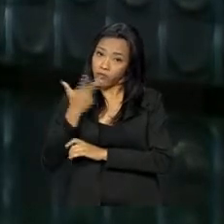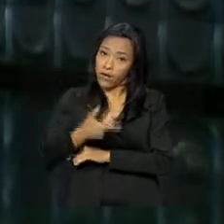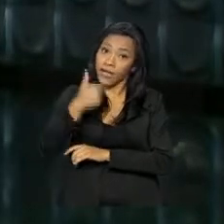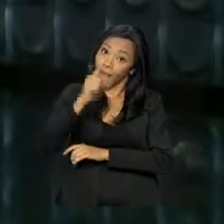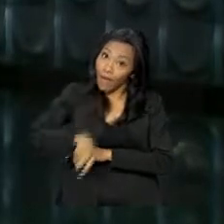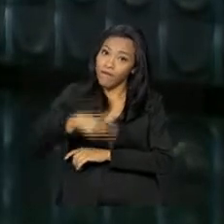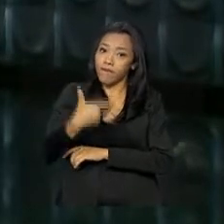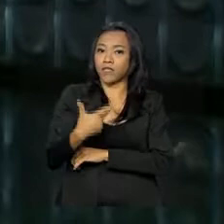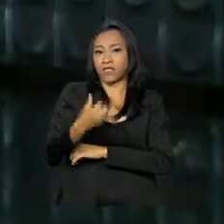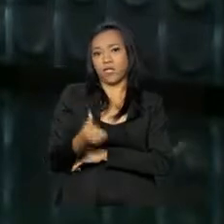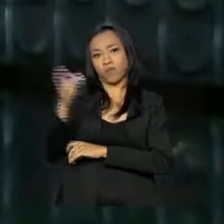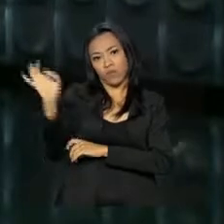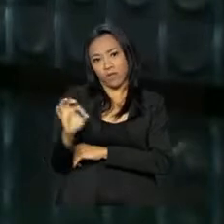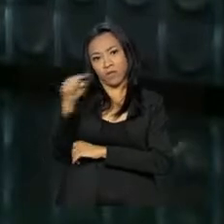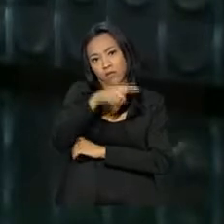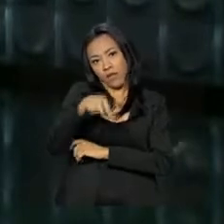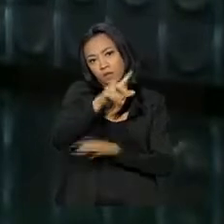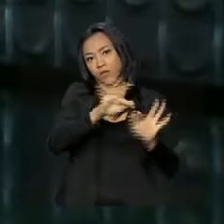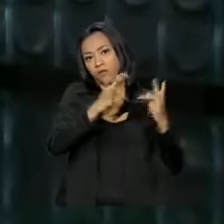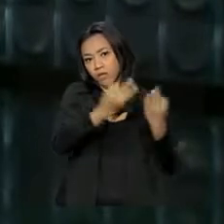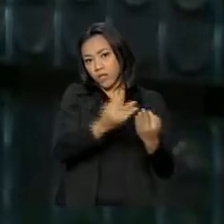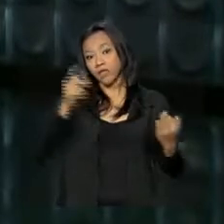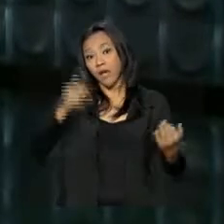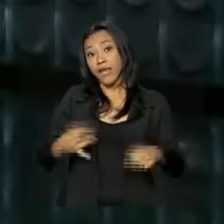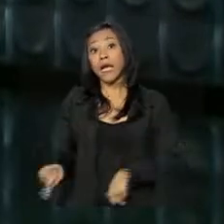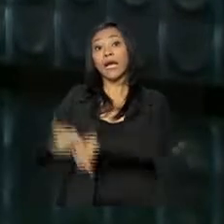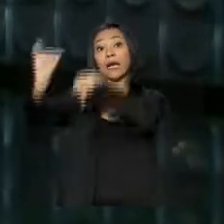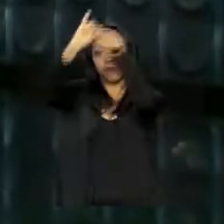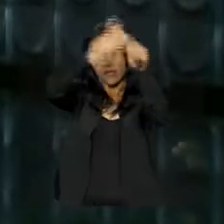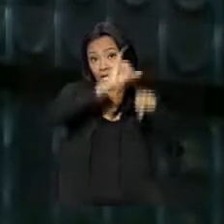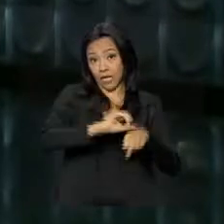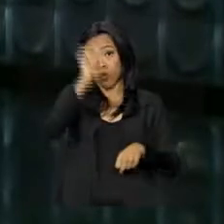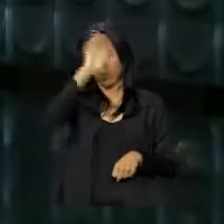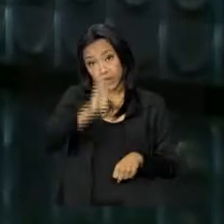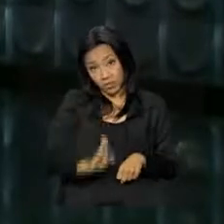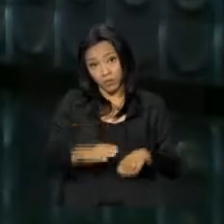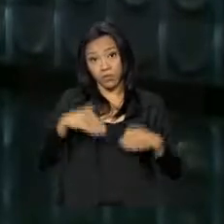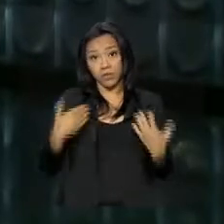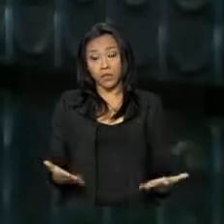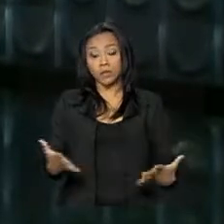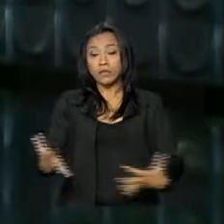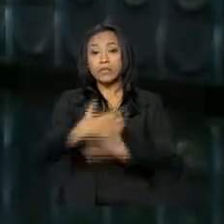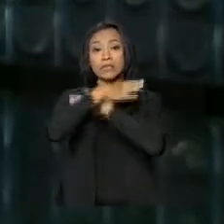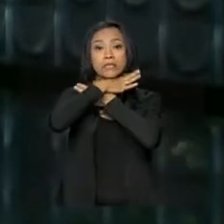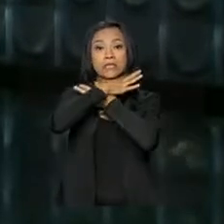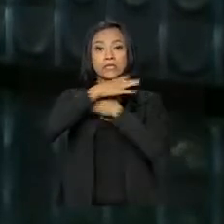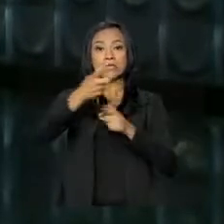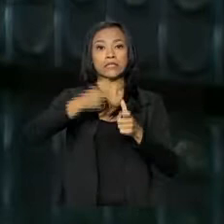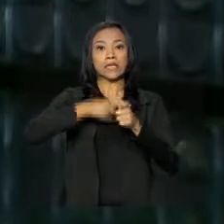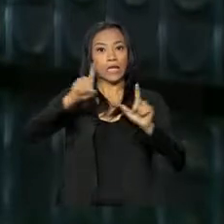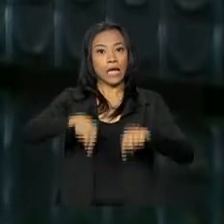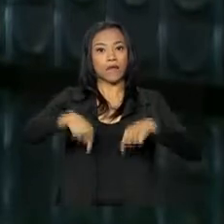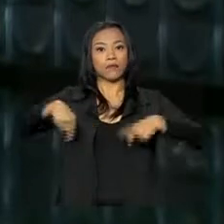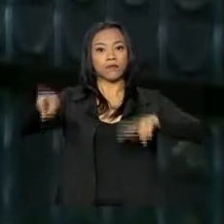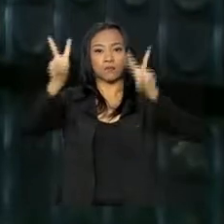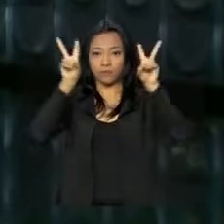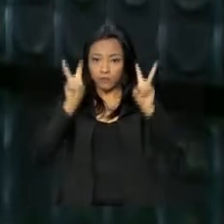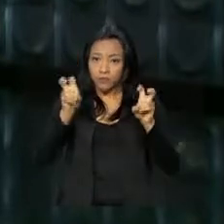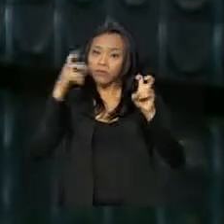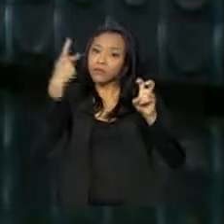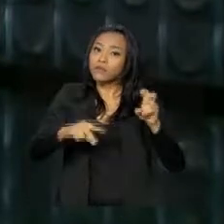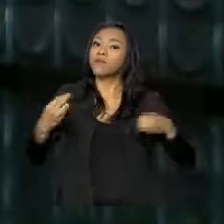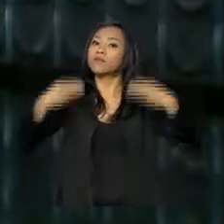famílias. Lembrando que esses dados são das capitais brasileiras. O superendividamento, que é o assunto hoje aqui no Ministério da